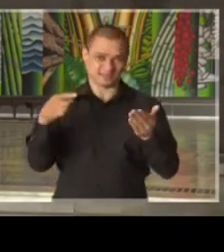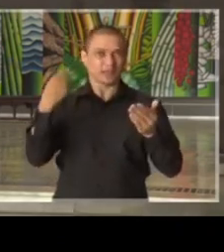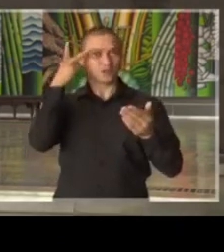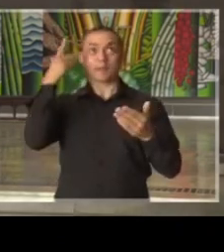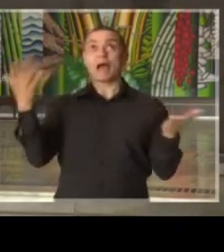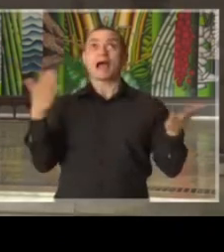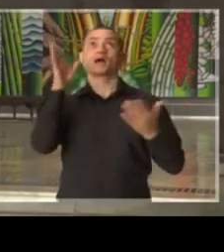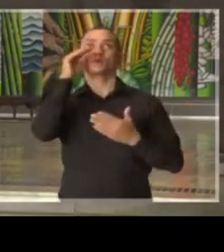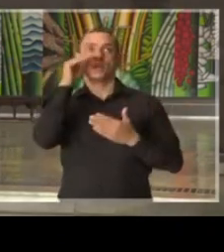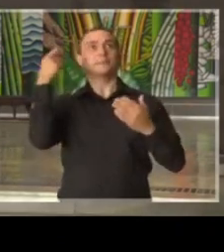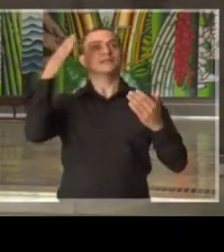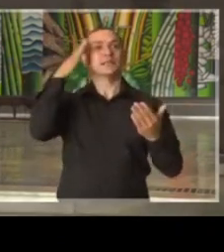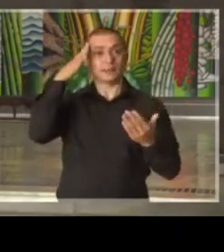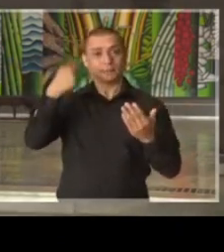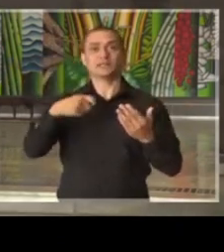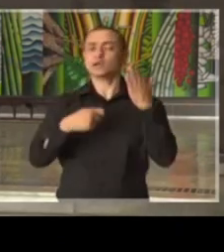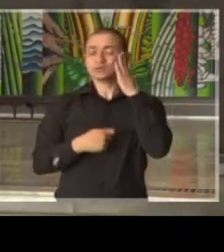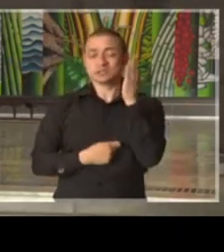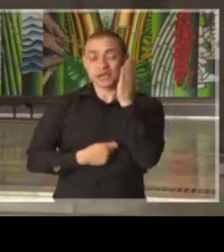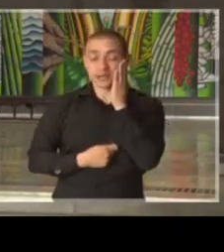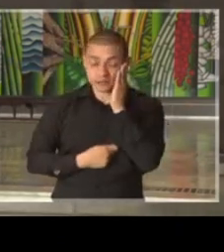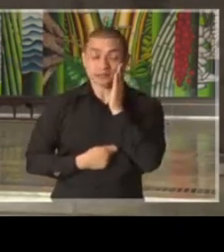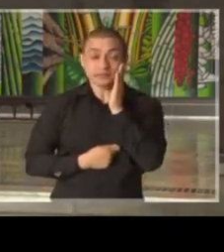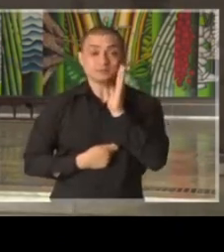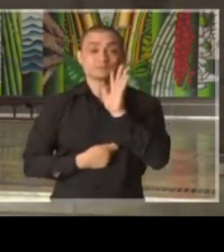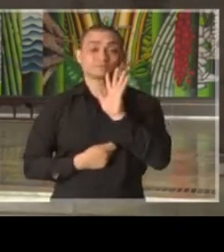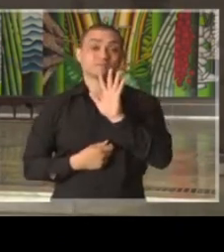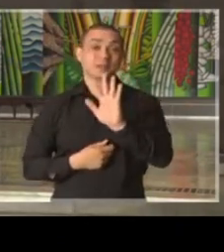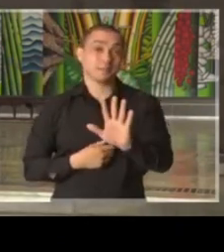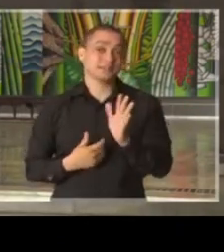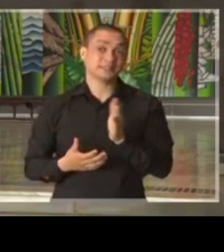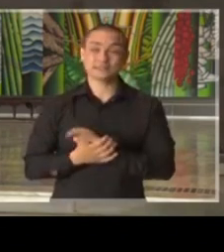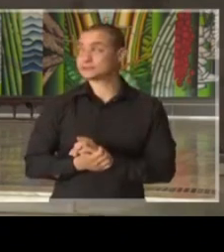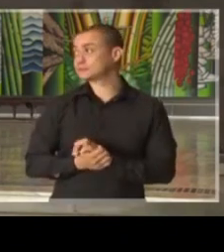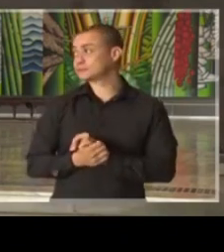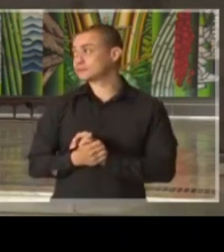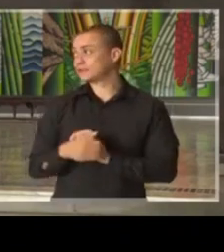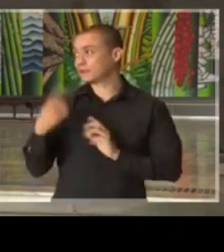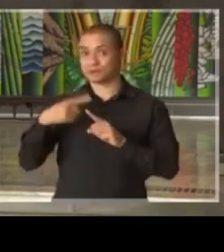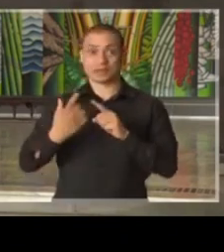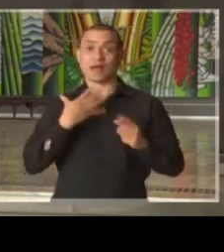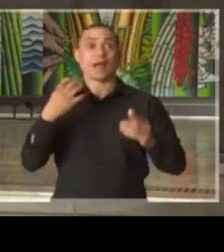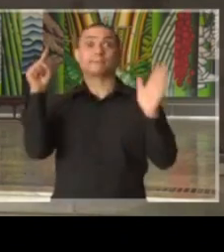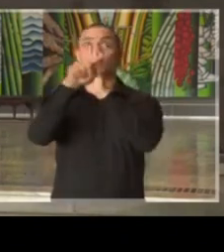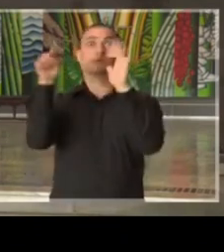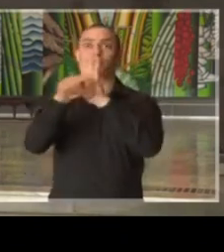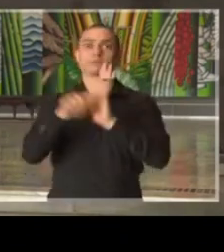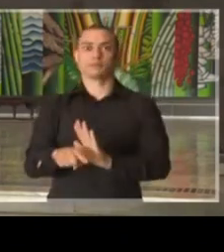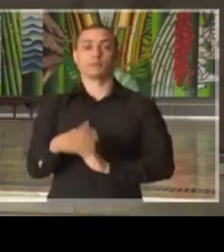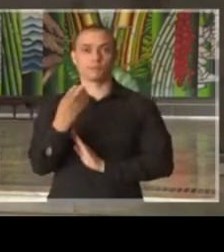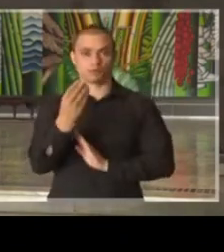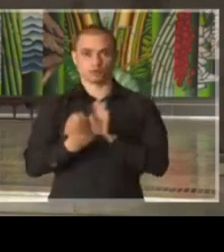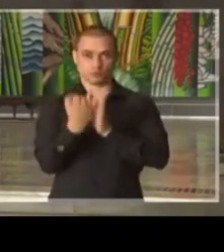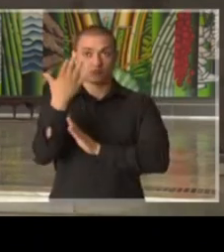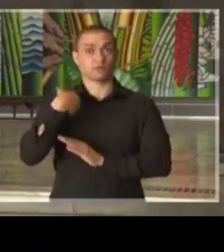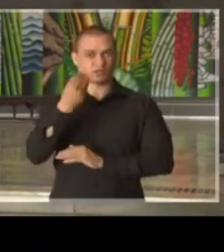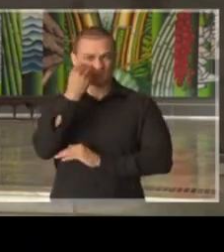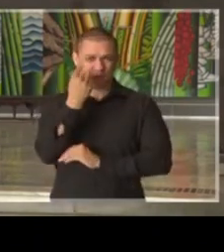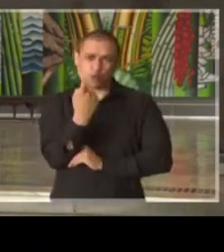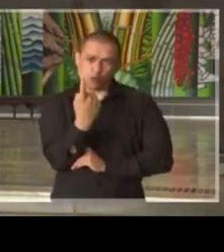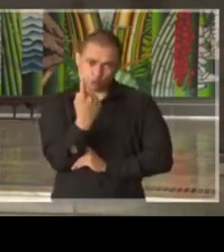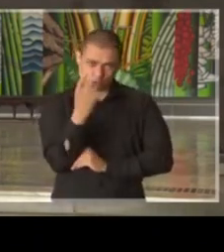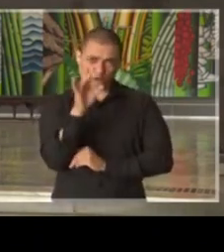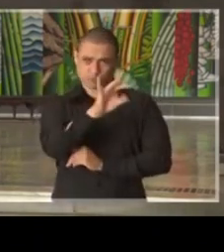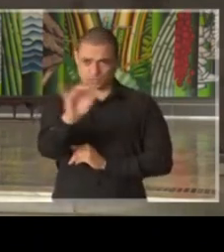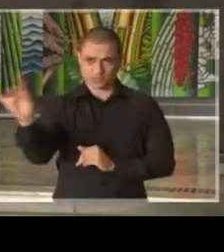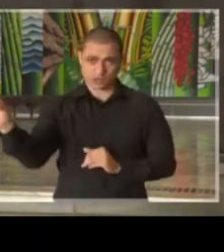a curiosidade e a necessidade de informar acabam impulsionando mais perguntas, mas vamos tentar ficar uma pergunta por